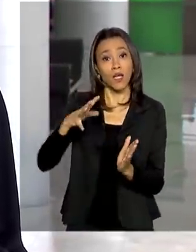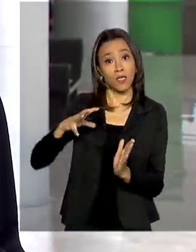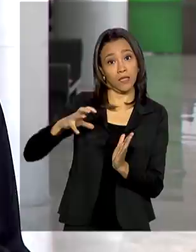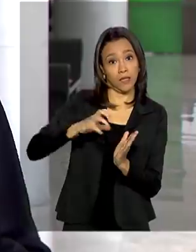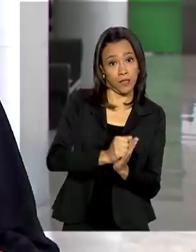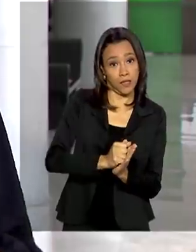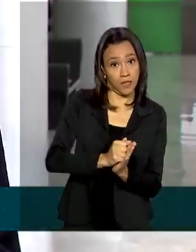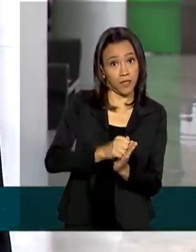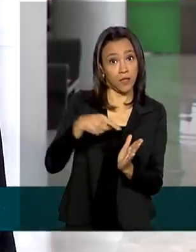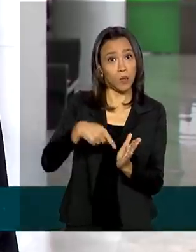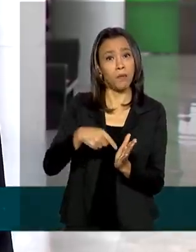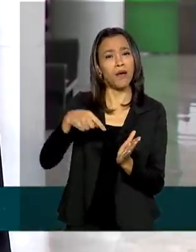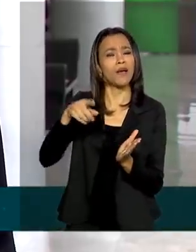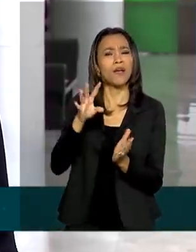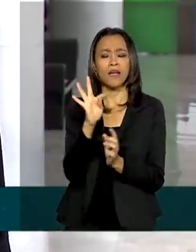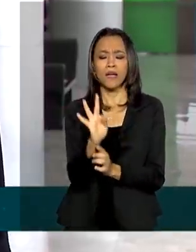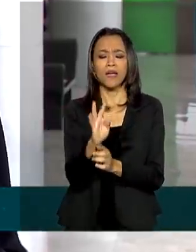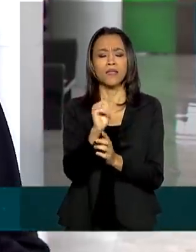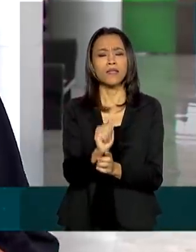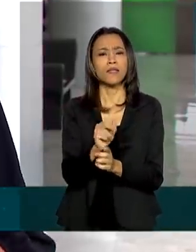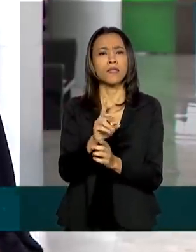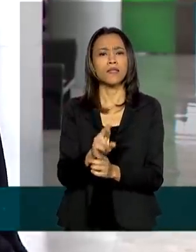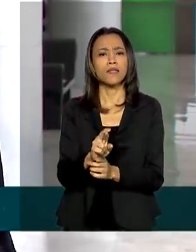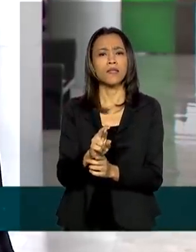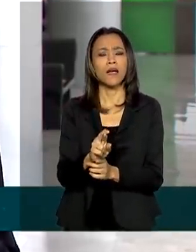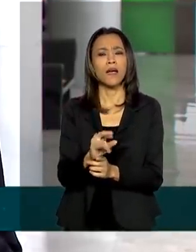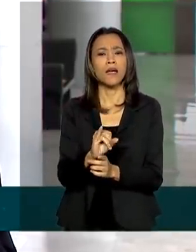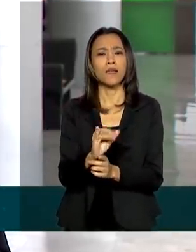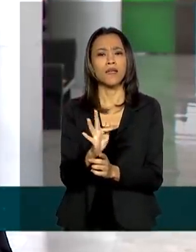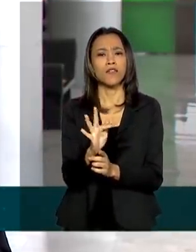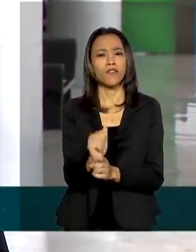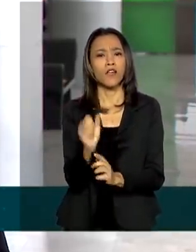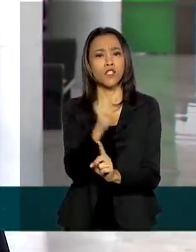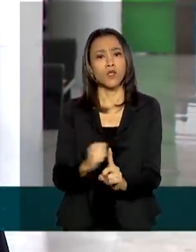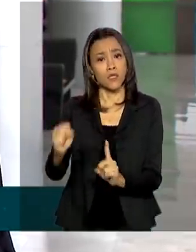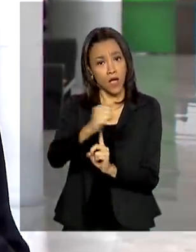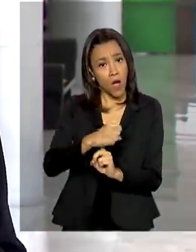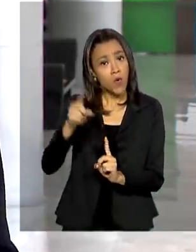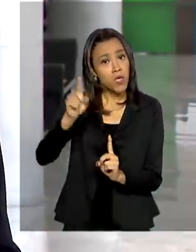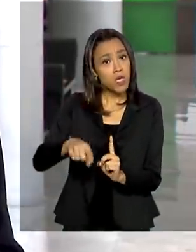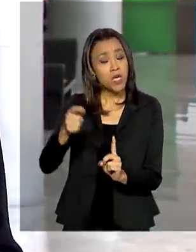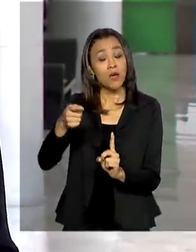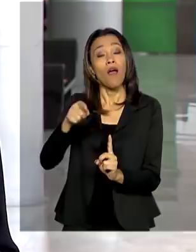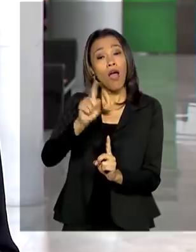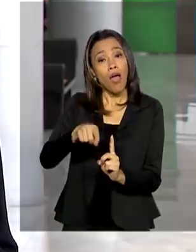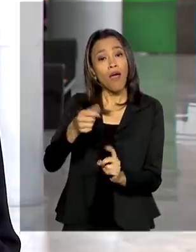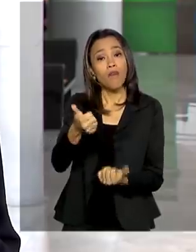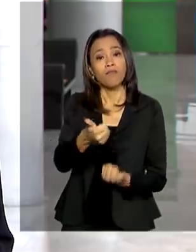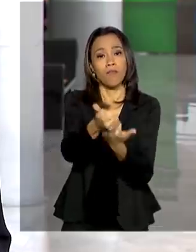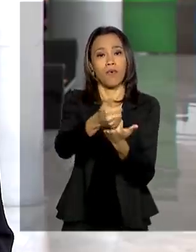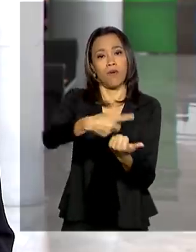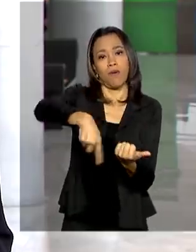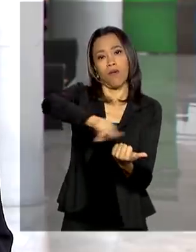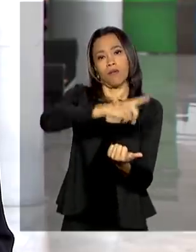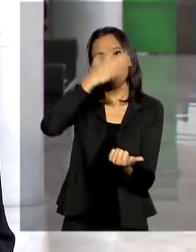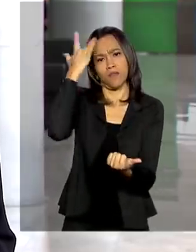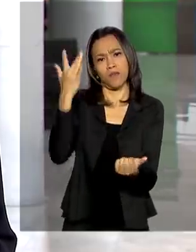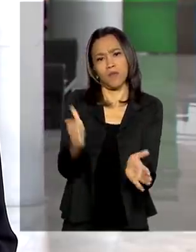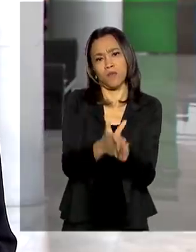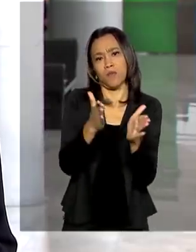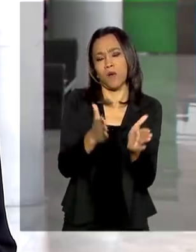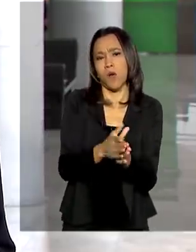na tarifa social, que é um outro programa do governo federal que concede benefícios para essas famílias, vão ficar